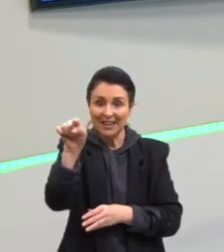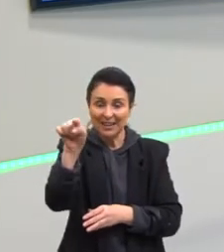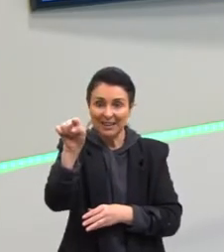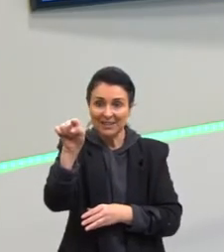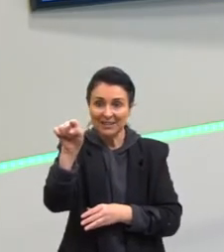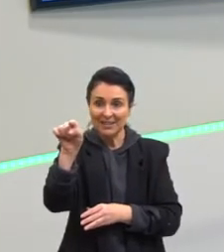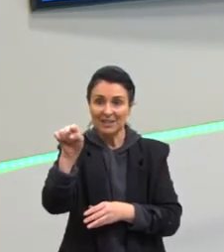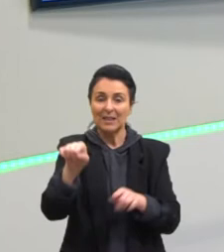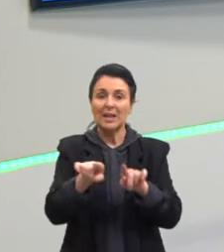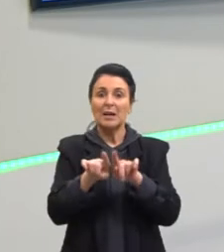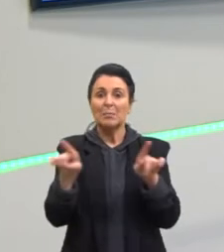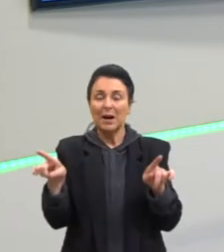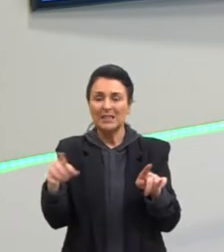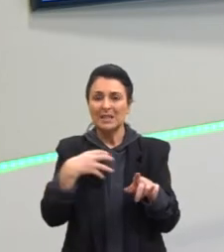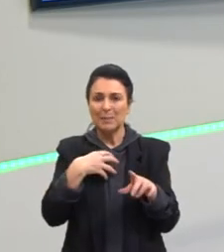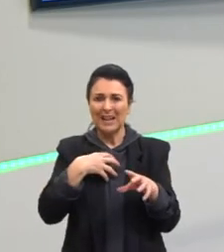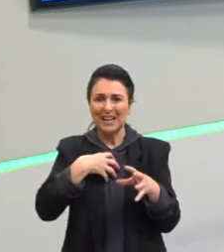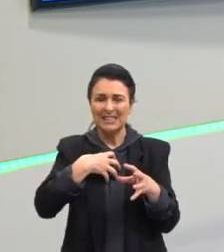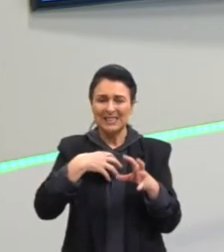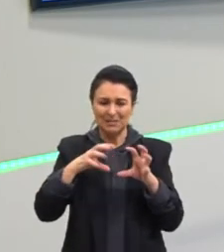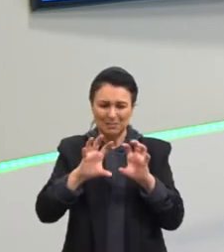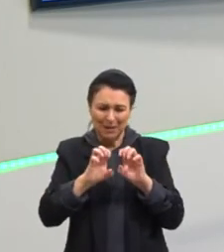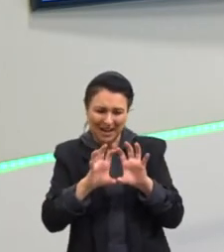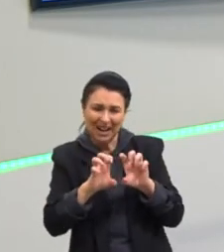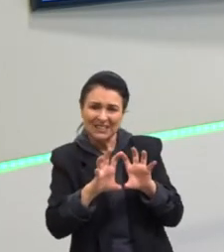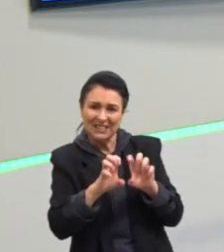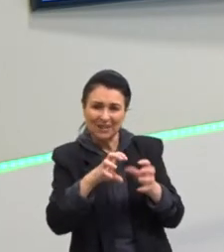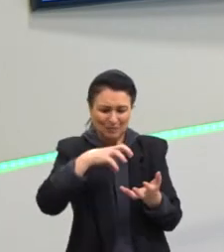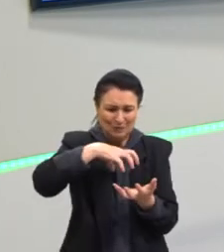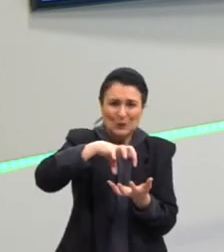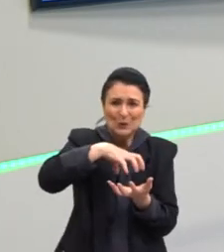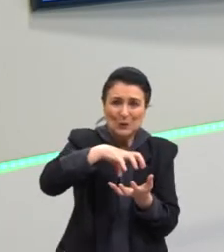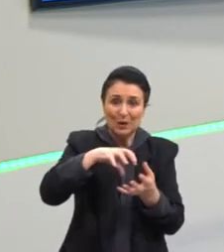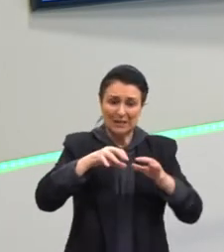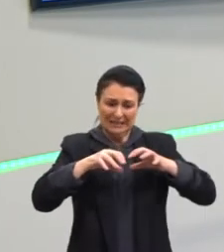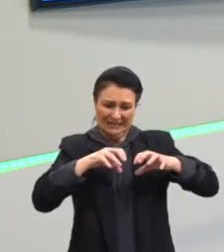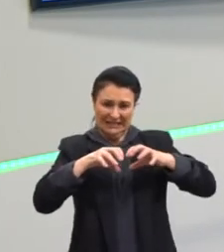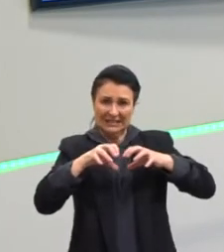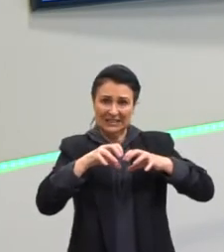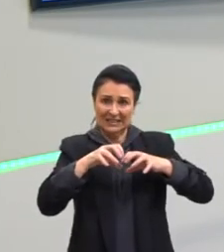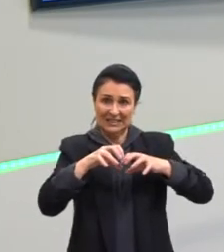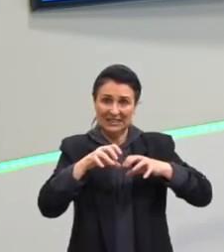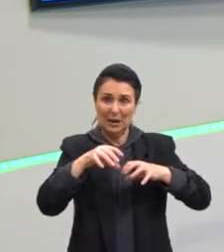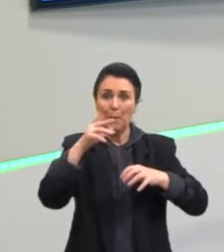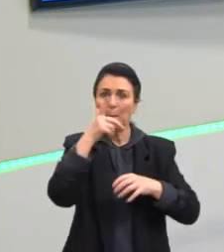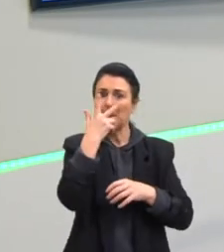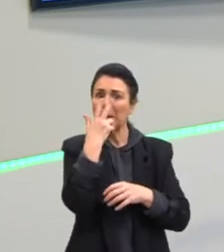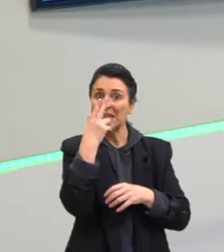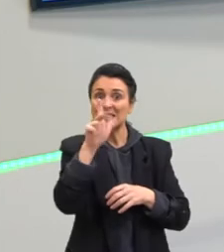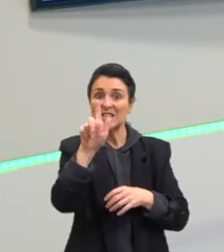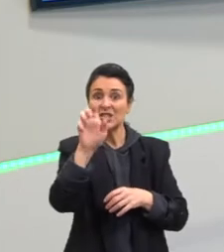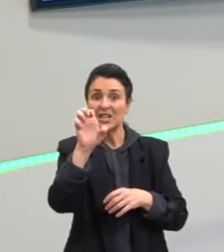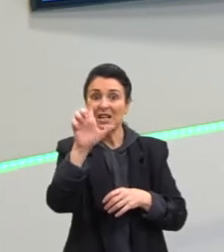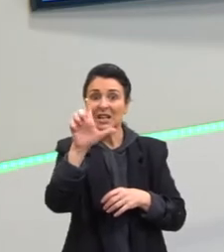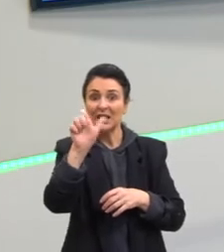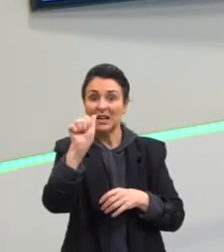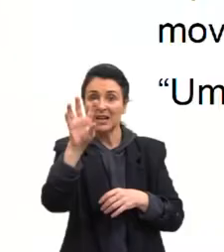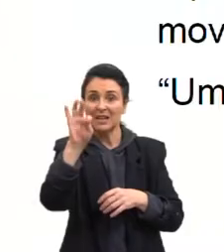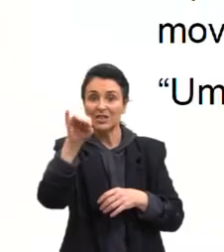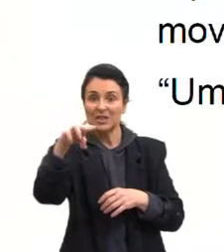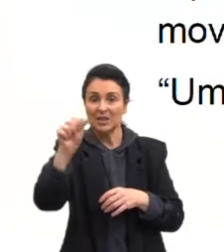eles formam massas mucilaginosas, gelatinosas, né? Elas são semelhantes à gelatina, sobre a